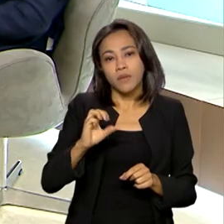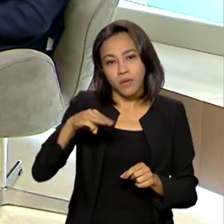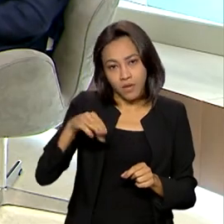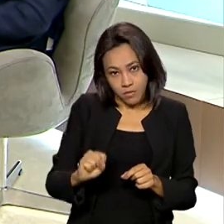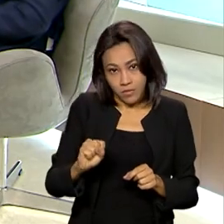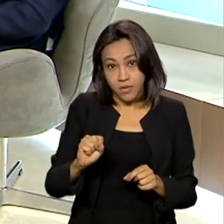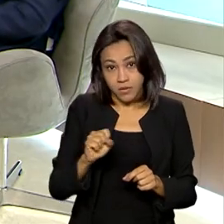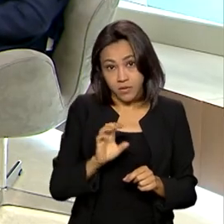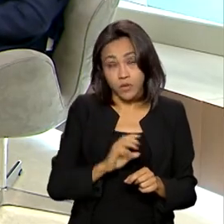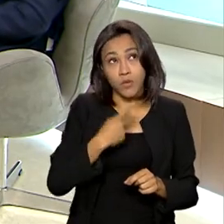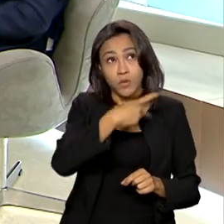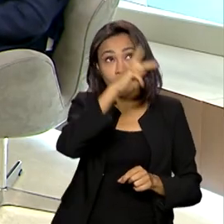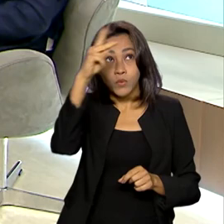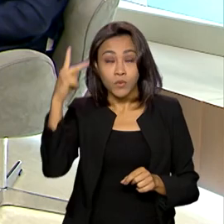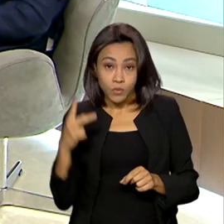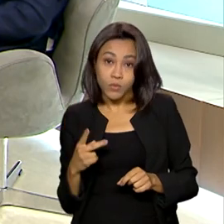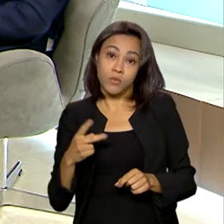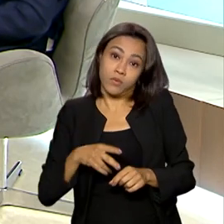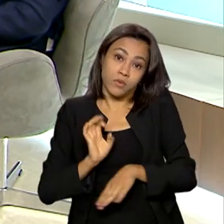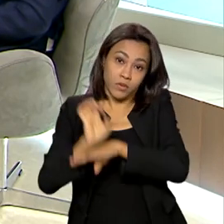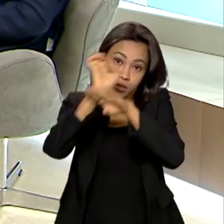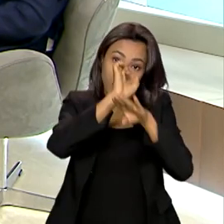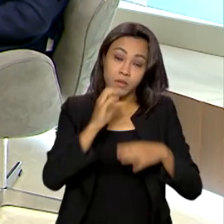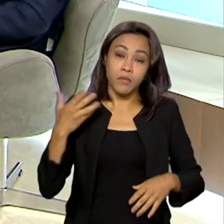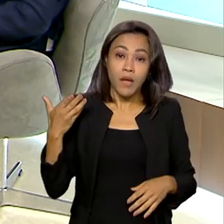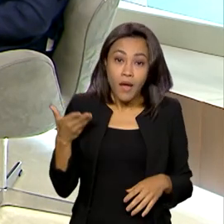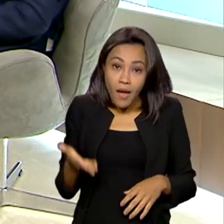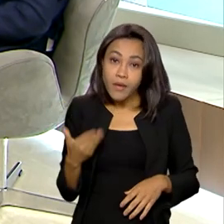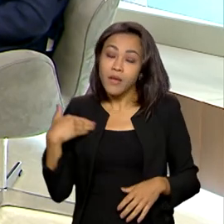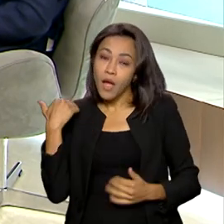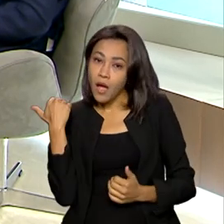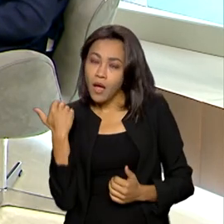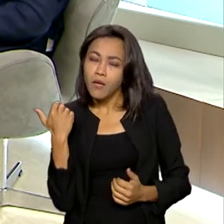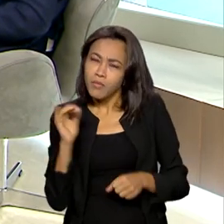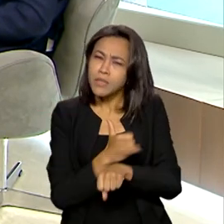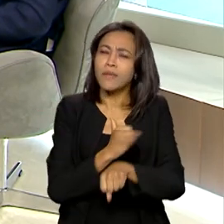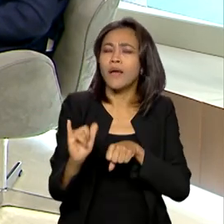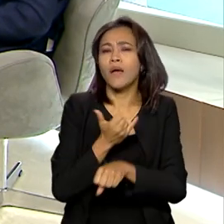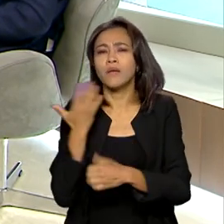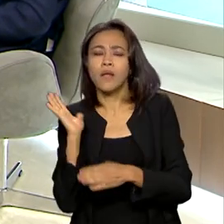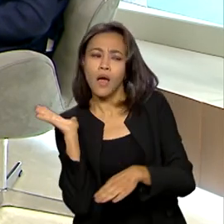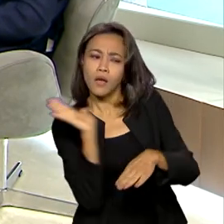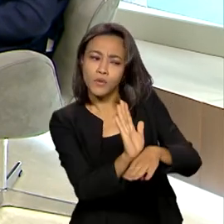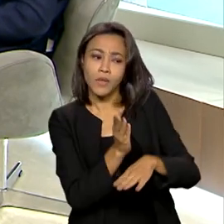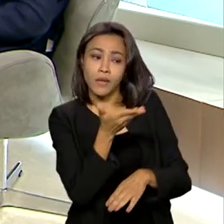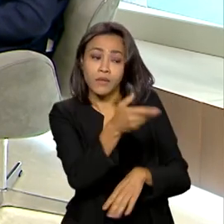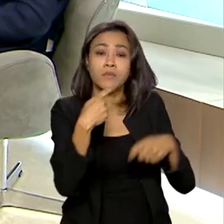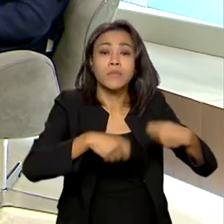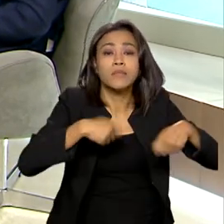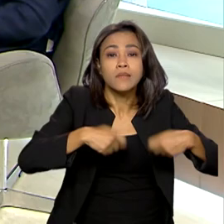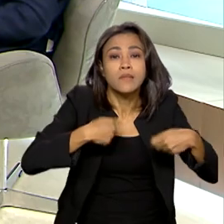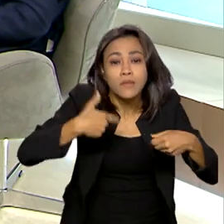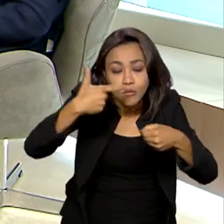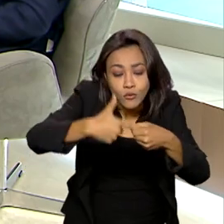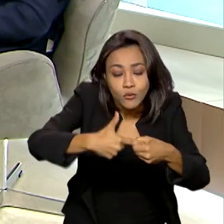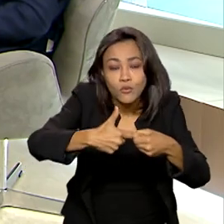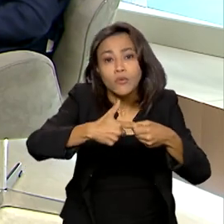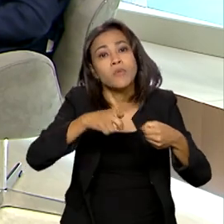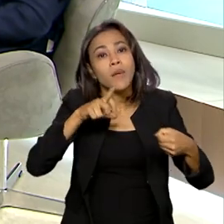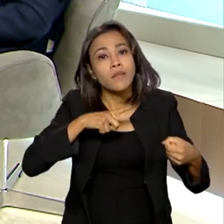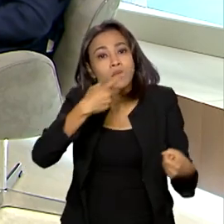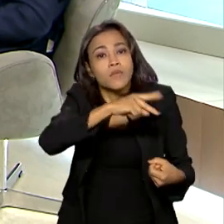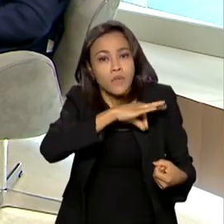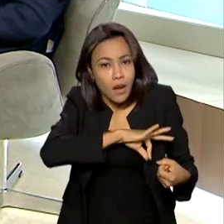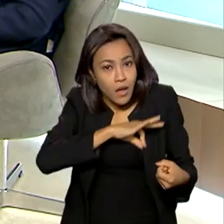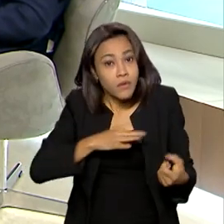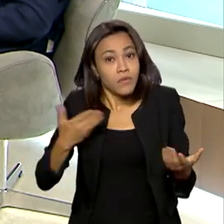mas é uma forma de ajudar também essas pessoas que dependem dos combustíveis para ter a sua renda. Essa